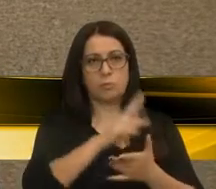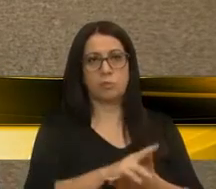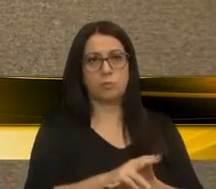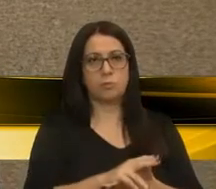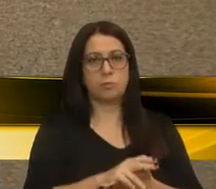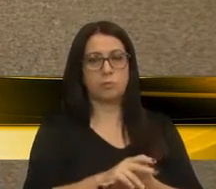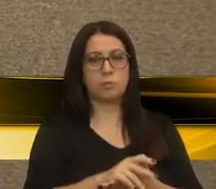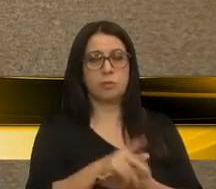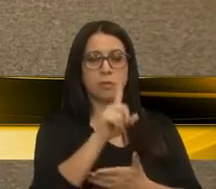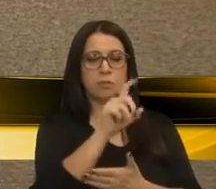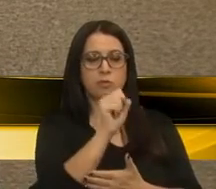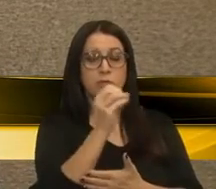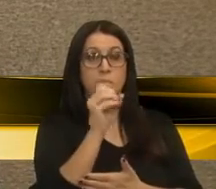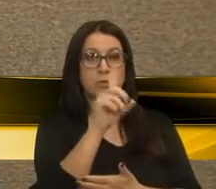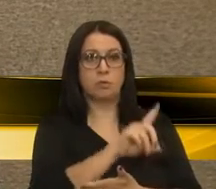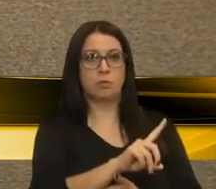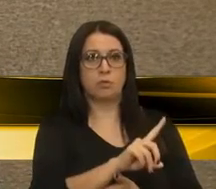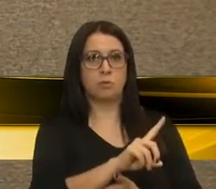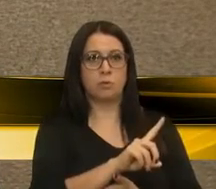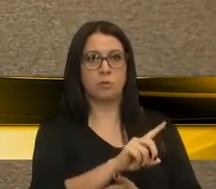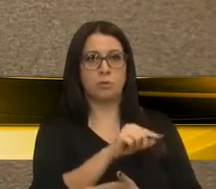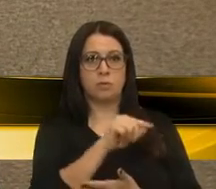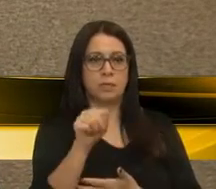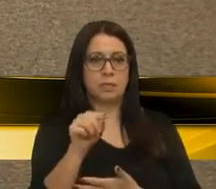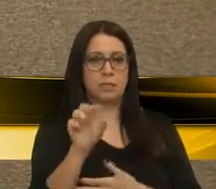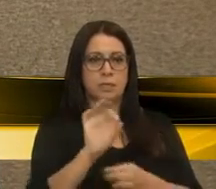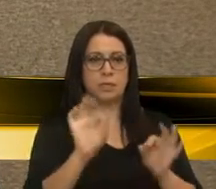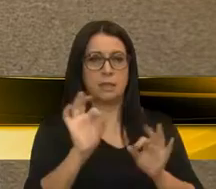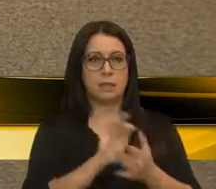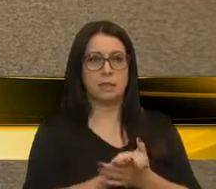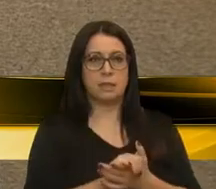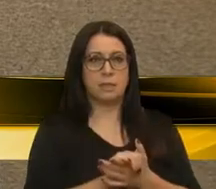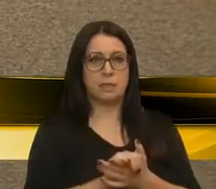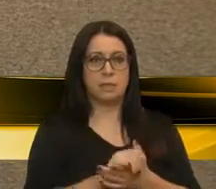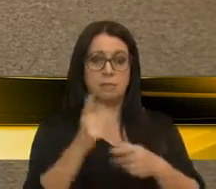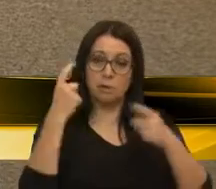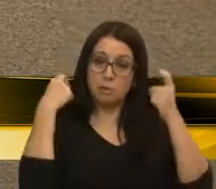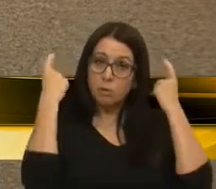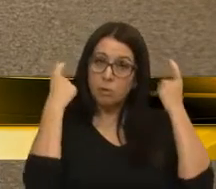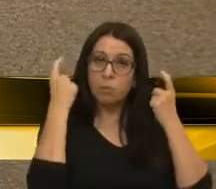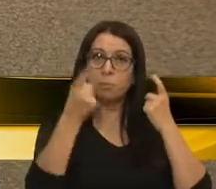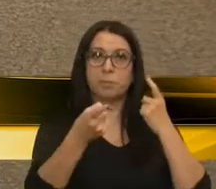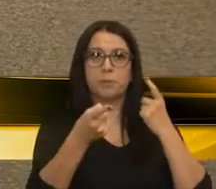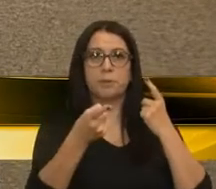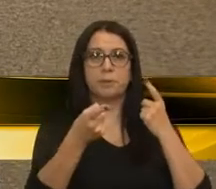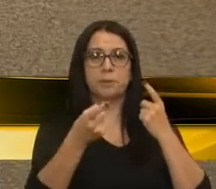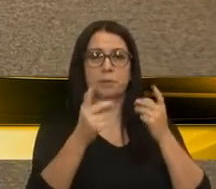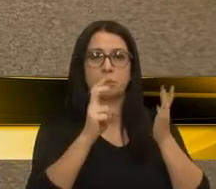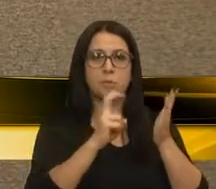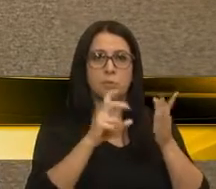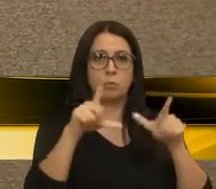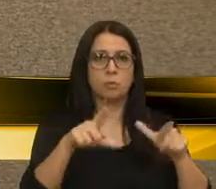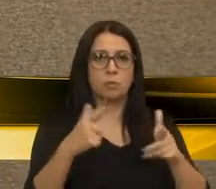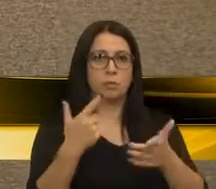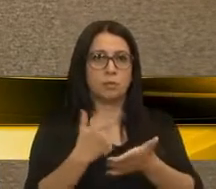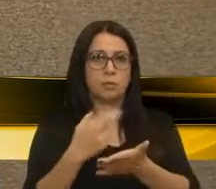180 dias e absolutamente nada. Mas está se preocupando com as bancas de revista.